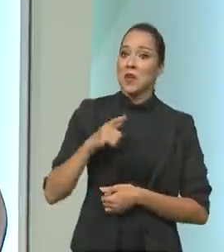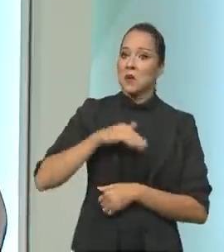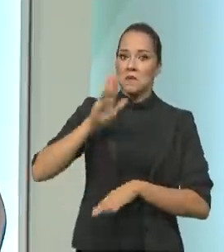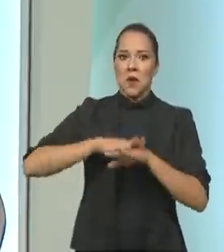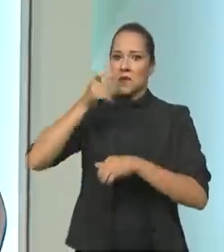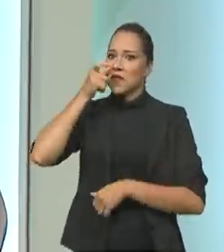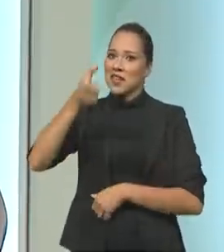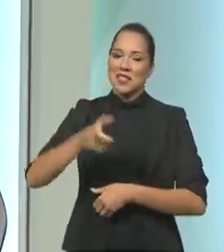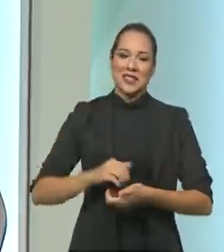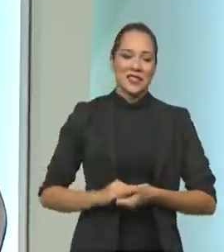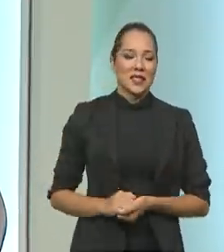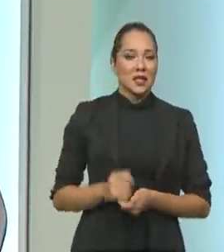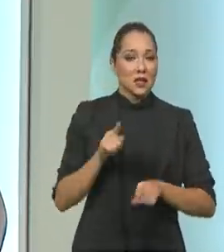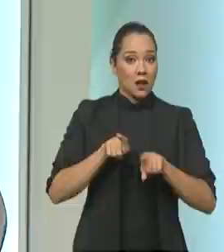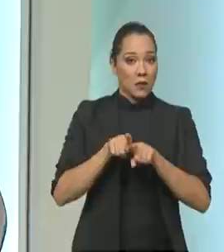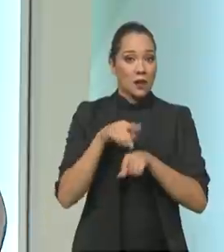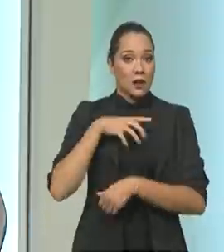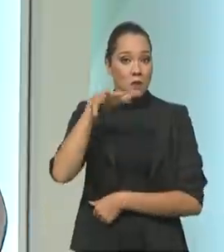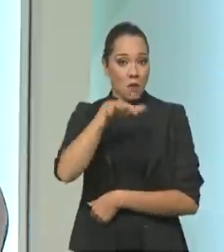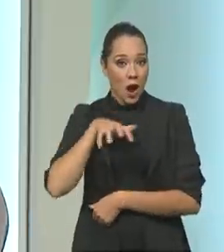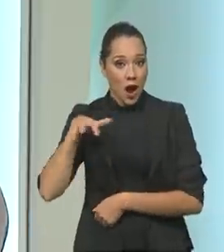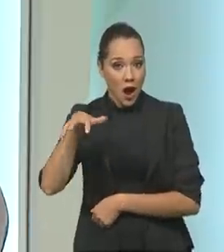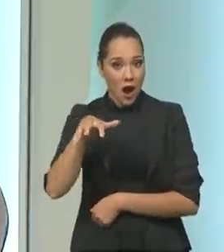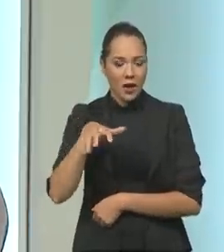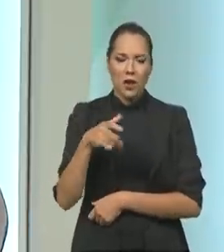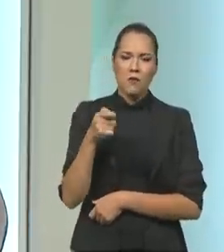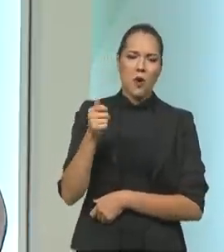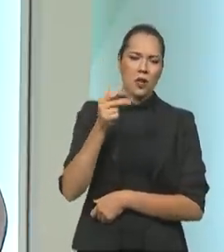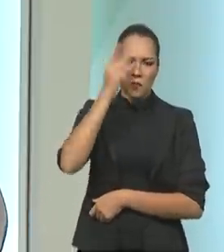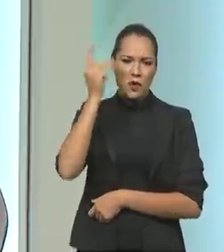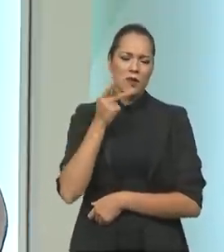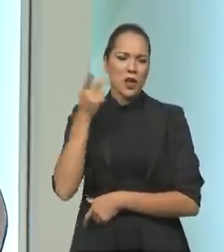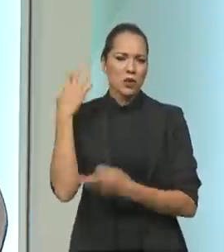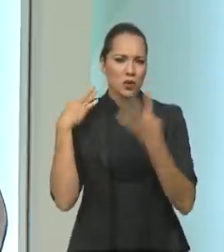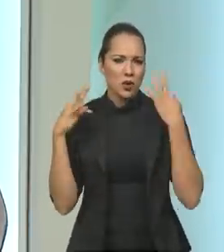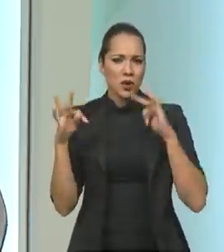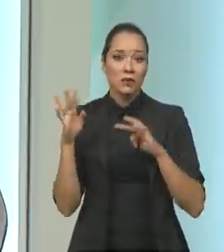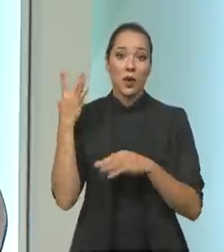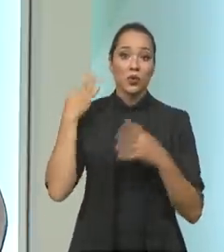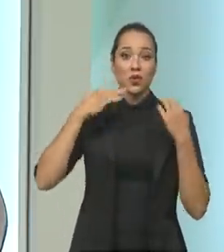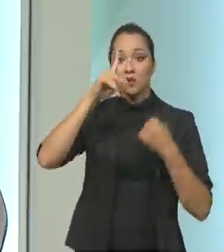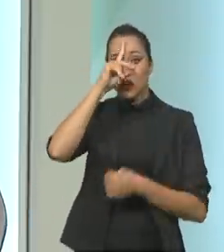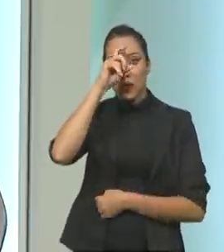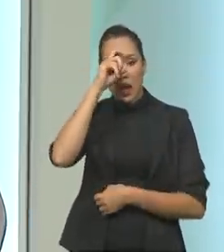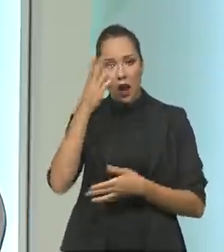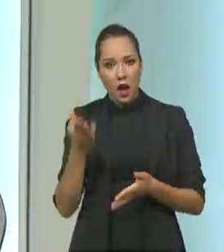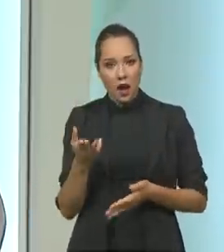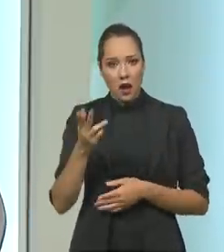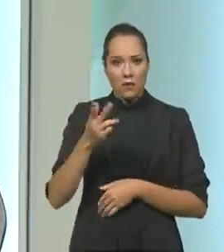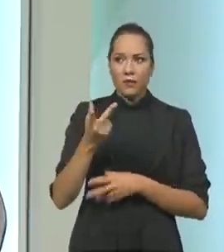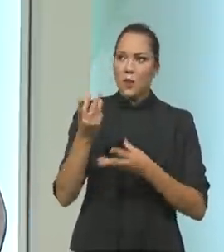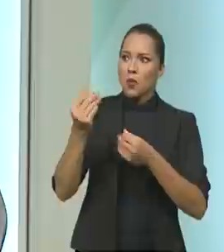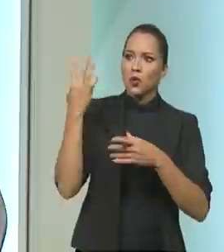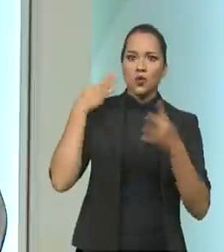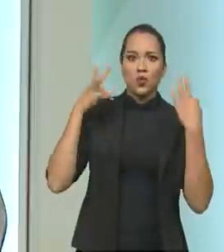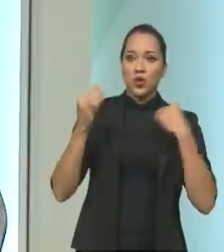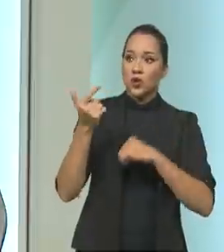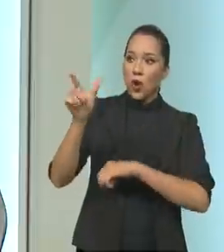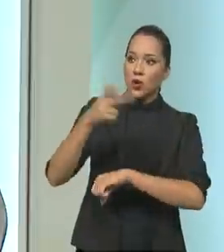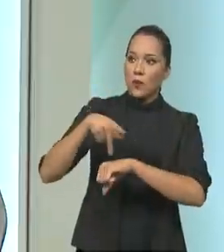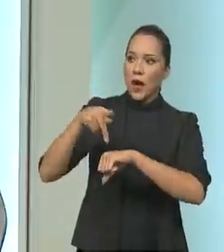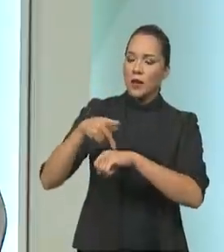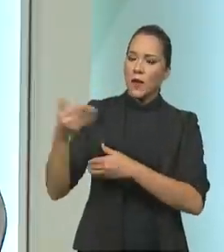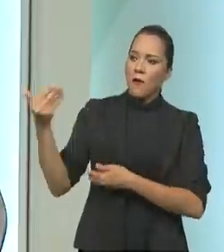atrativos. Mas também temos o setor que pouca gente fala do turismo hospitalar. O Brasil é um país que recebe muitos turistas de fora,